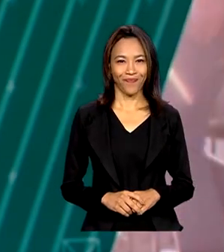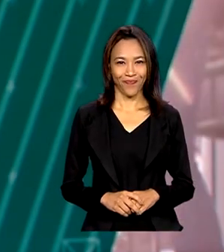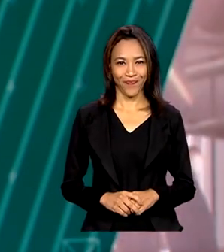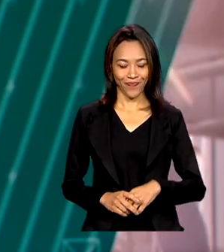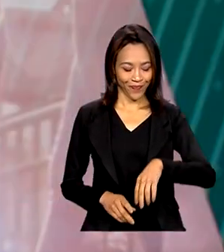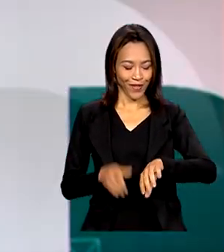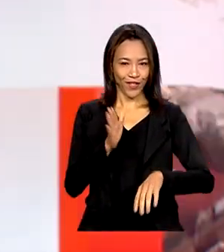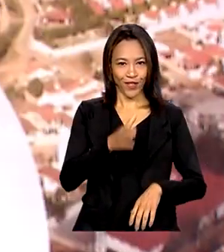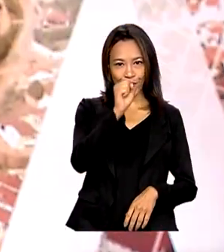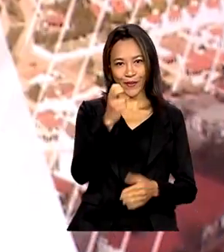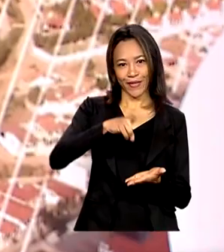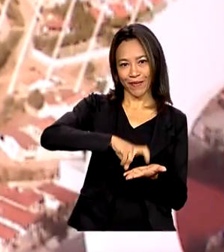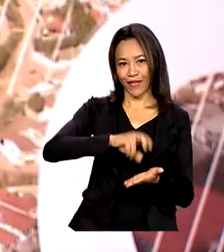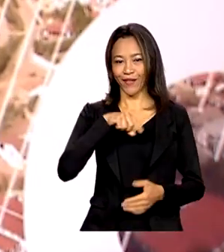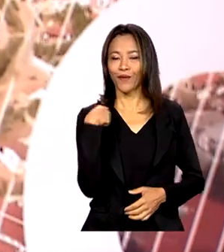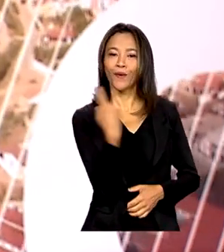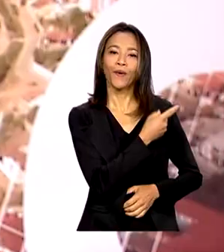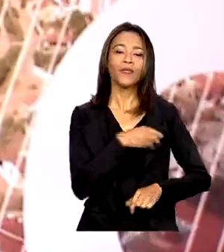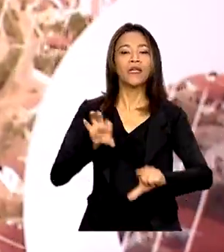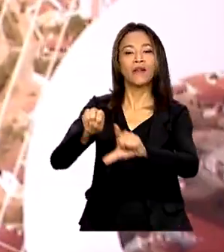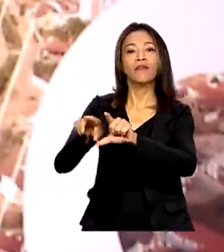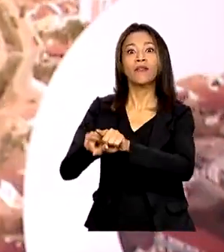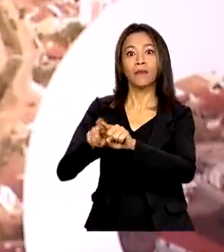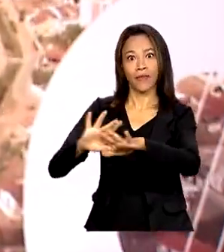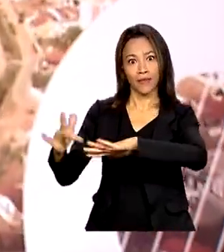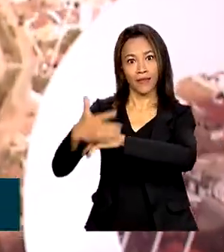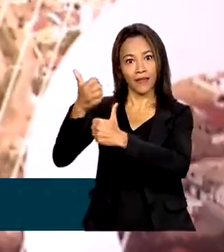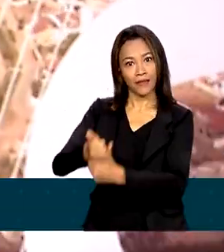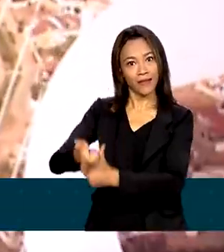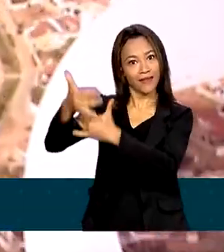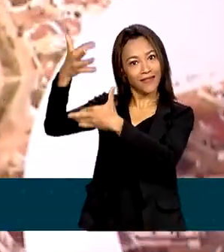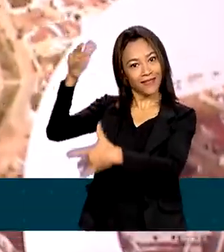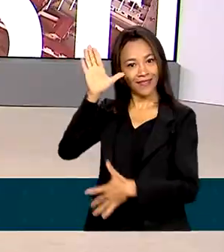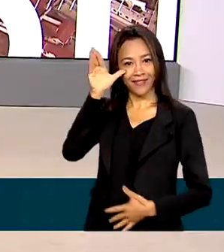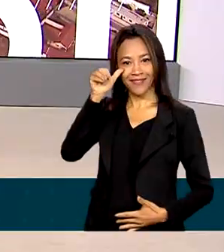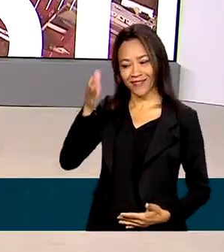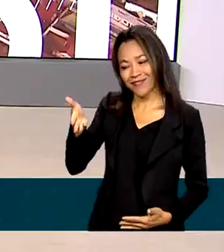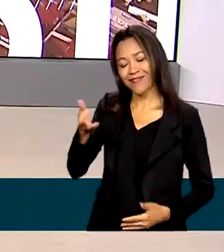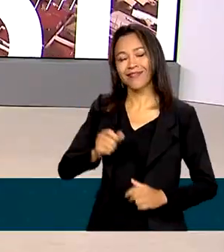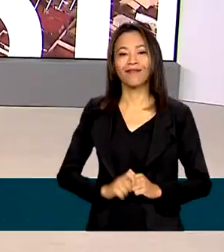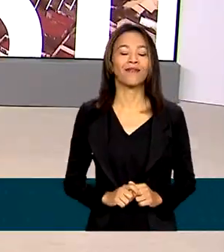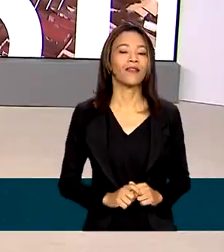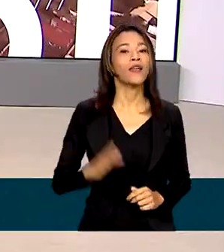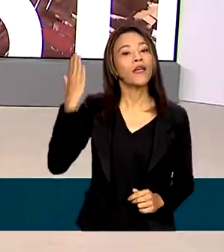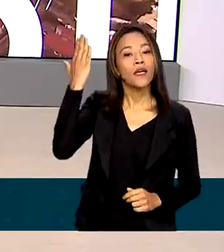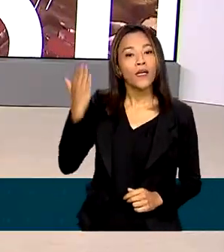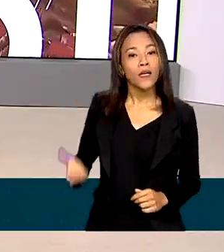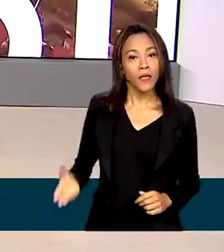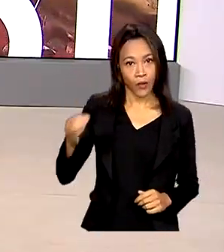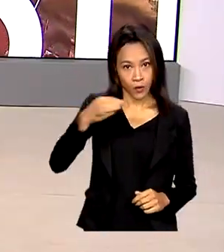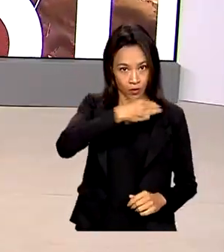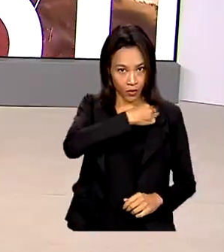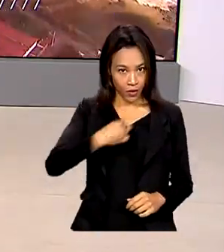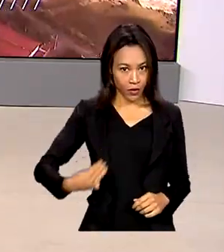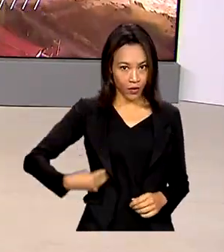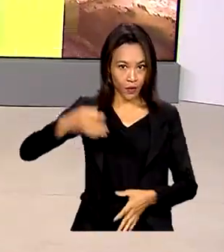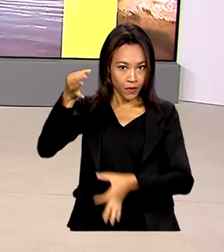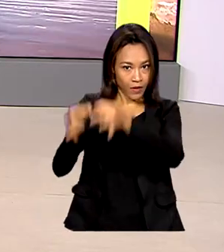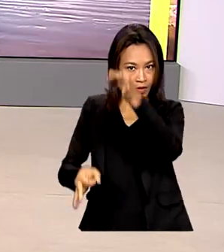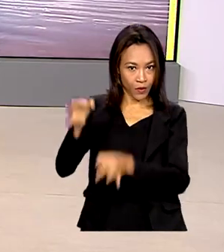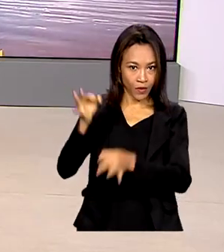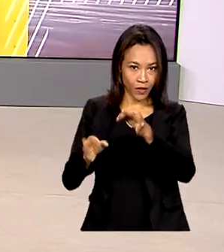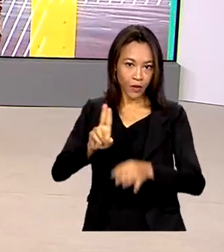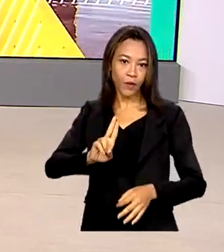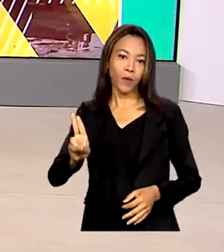Oito horas da manhã, estamos ao vivo também pelas redes sociais. O ministro da Justiça e Segurança Pública,